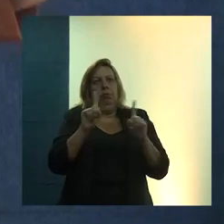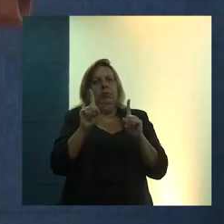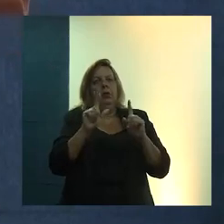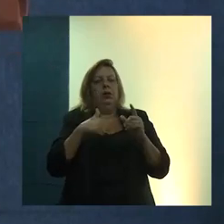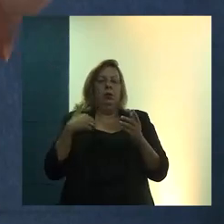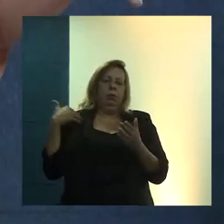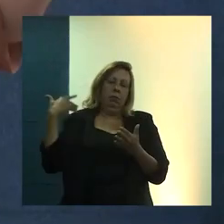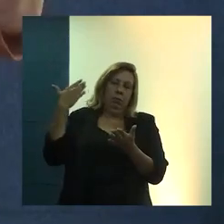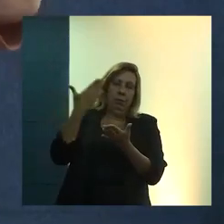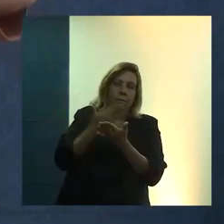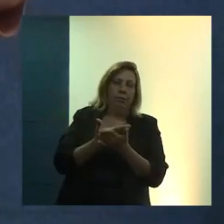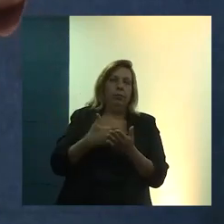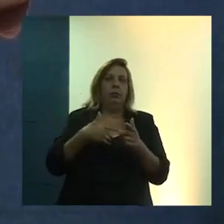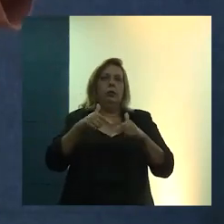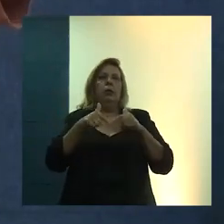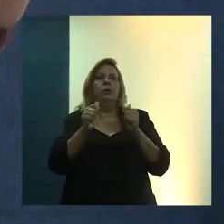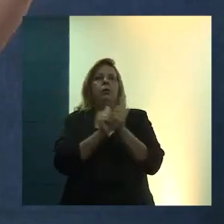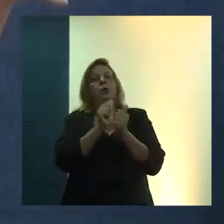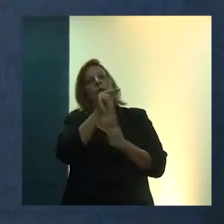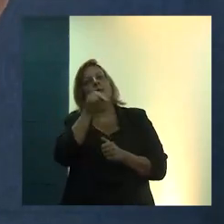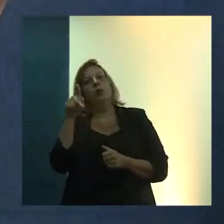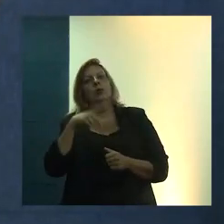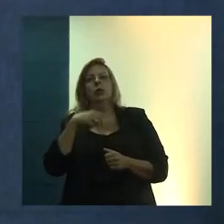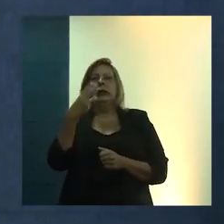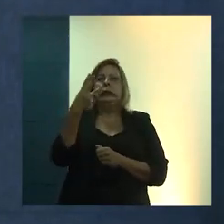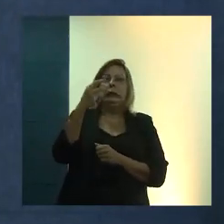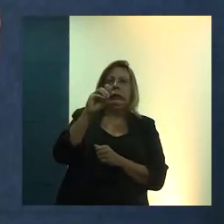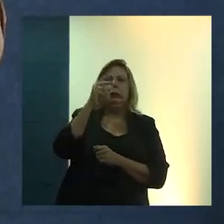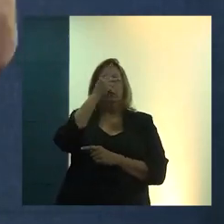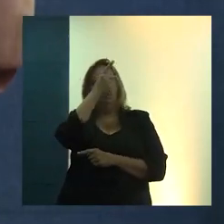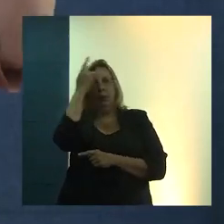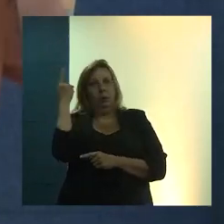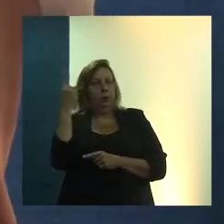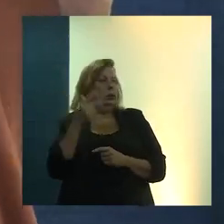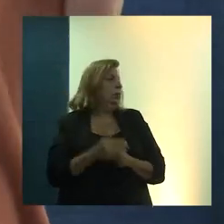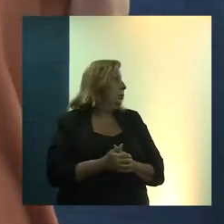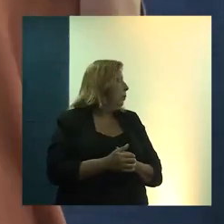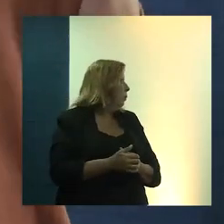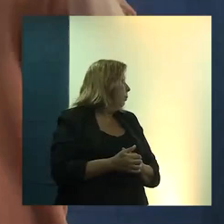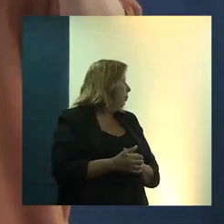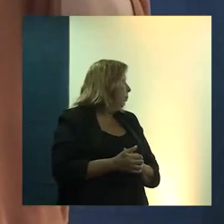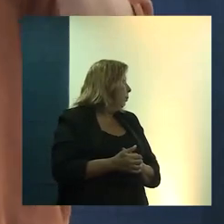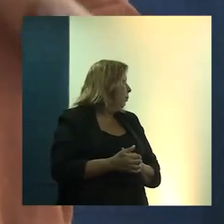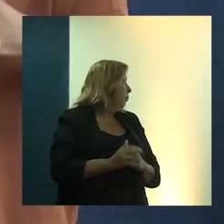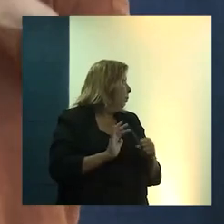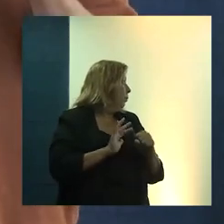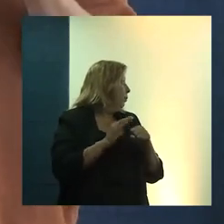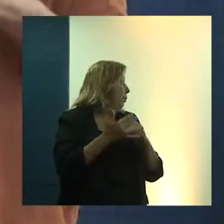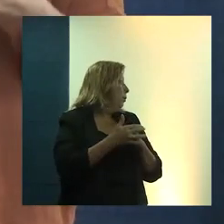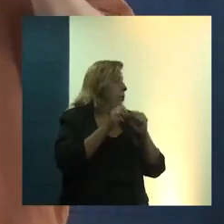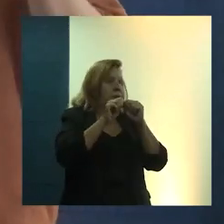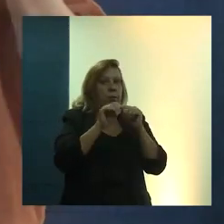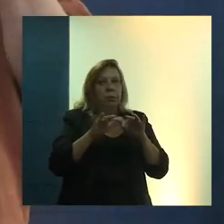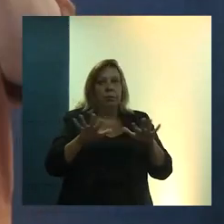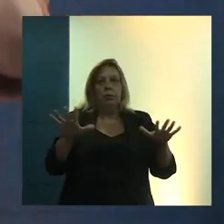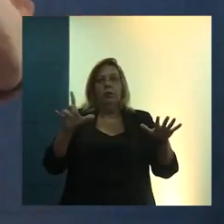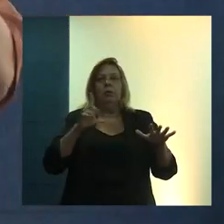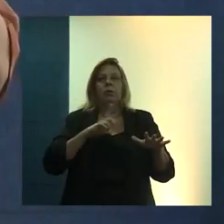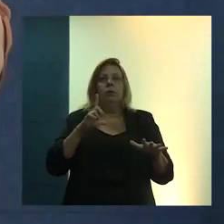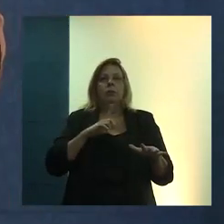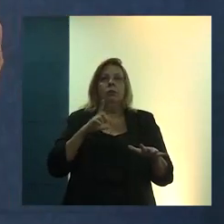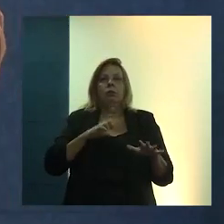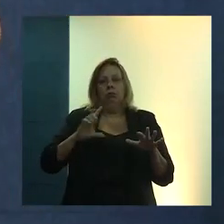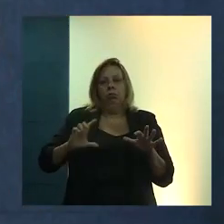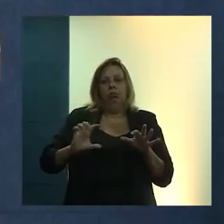média com professores, em torno de 30 pessoas, depois da pandemia, houve um arrefecimento de